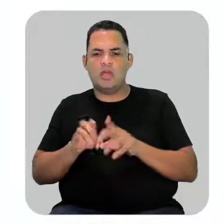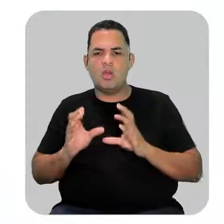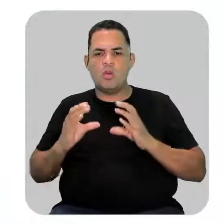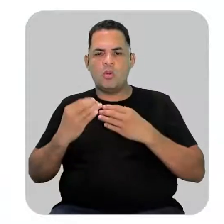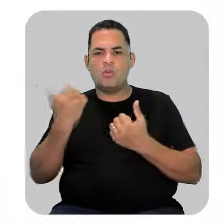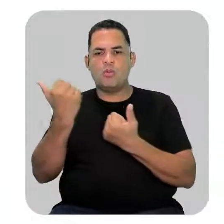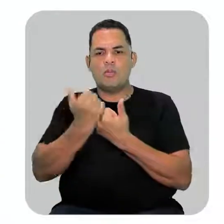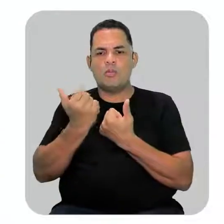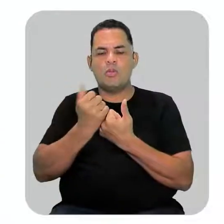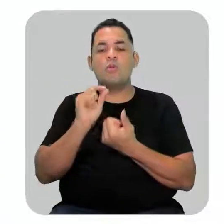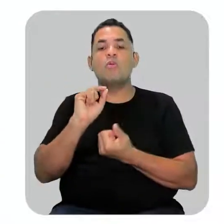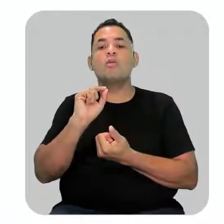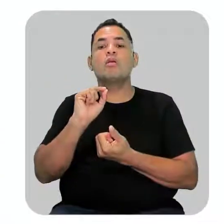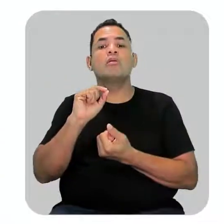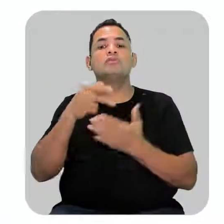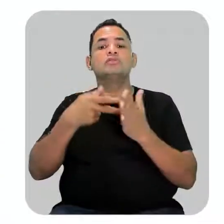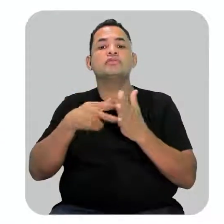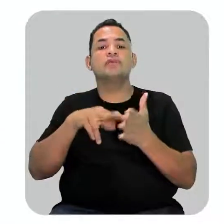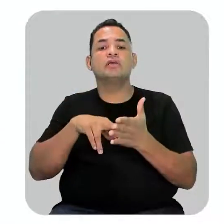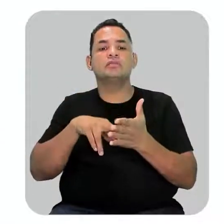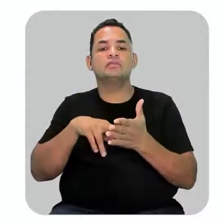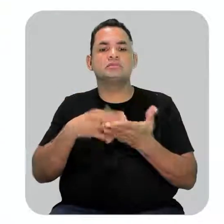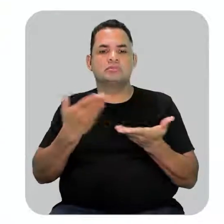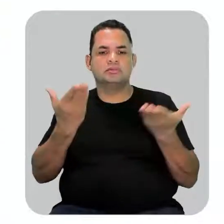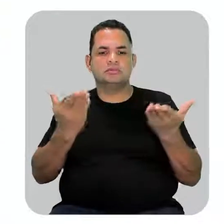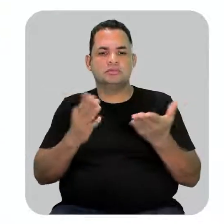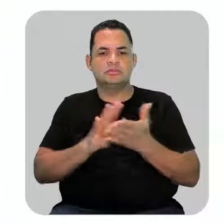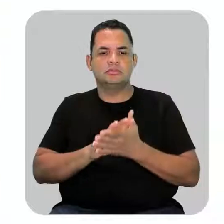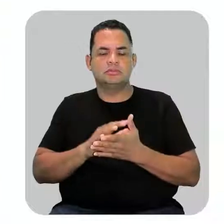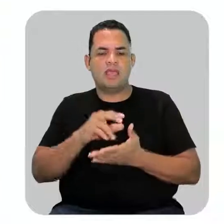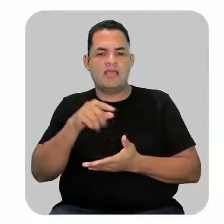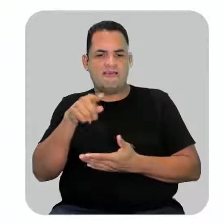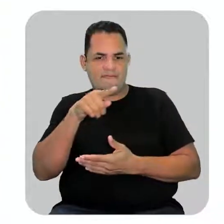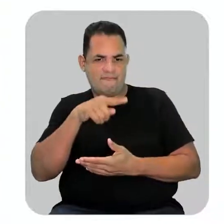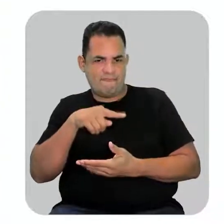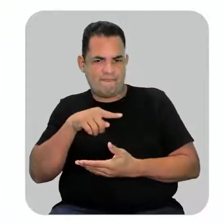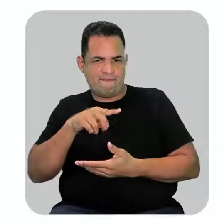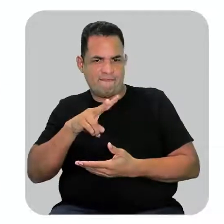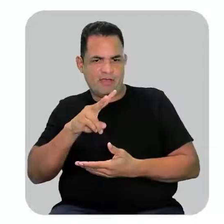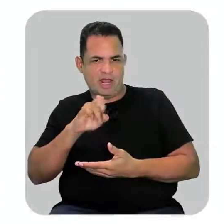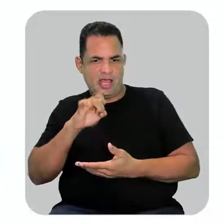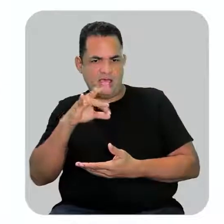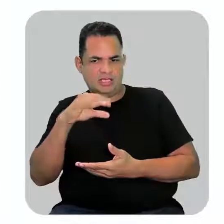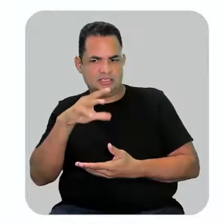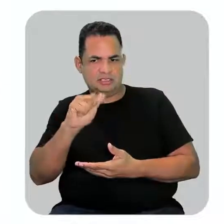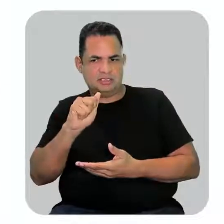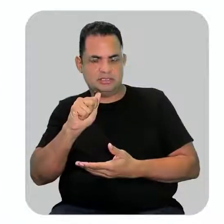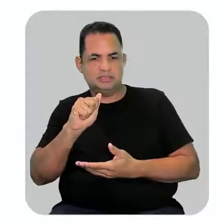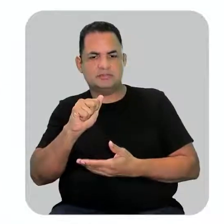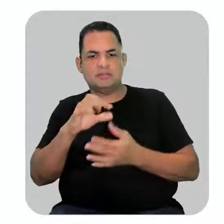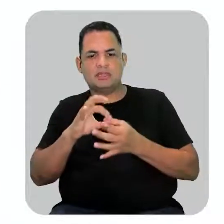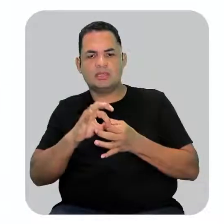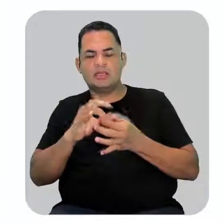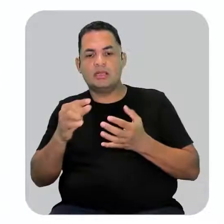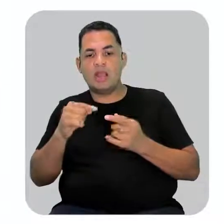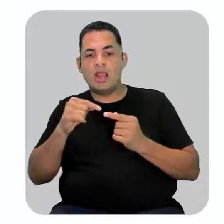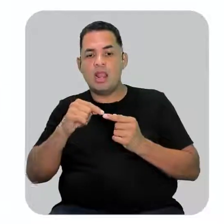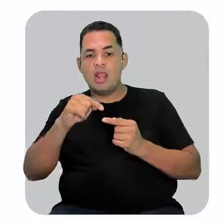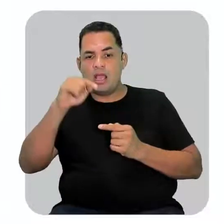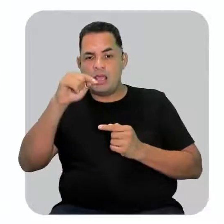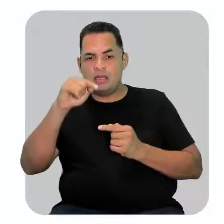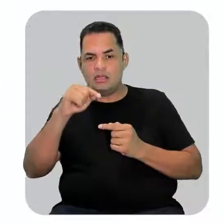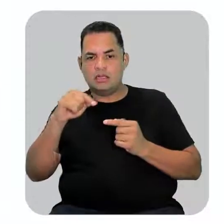substituintes. O que isso quer dizer? Que eles apresentam valências livres para formar ligação, ligando-se a uma